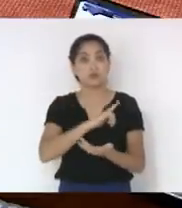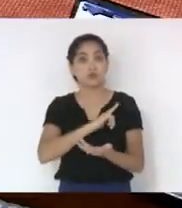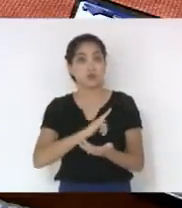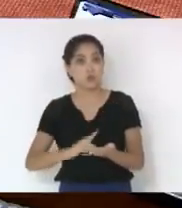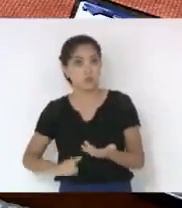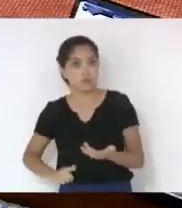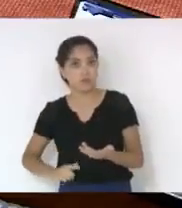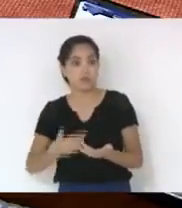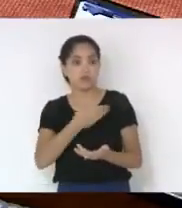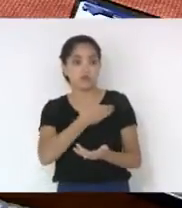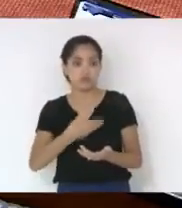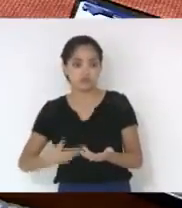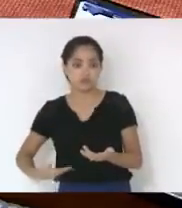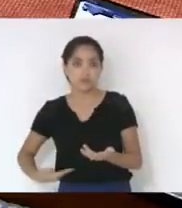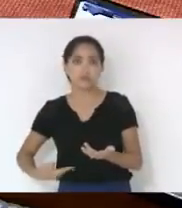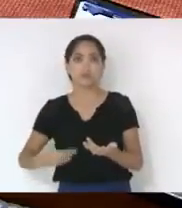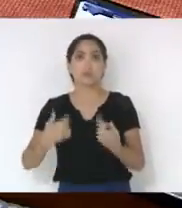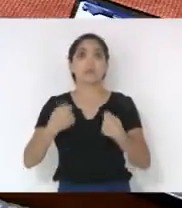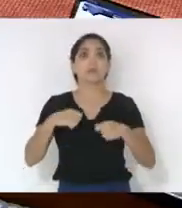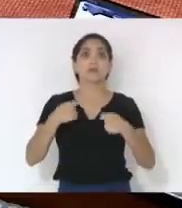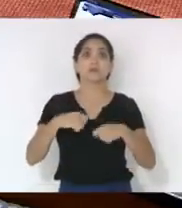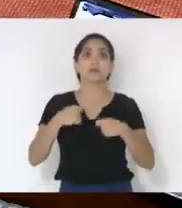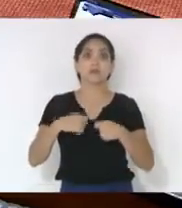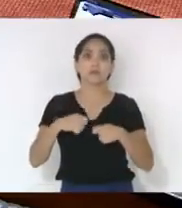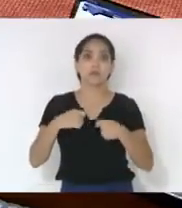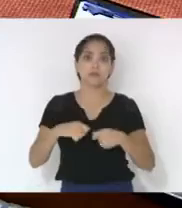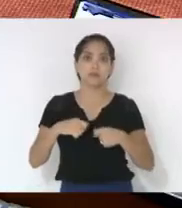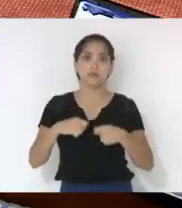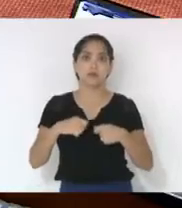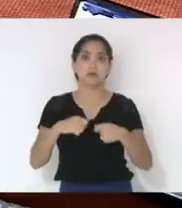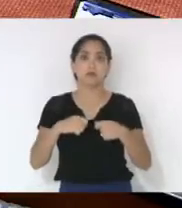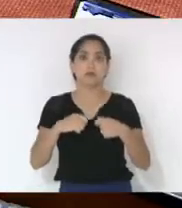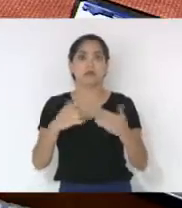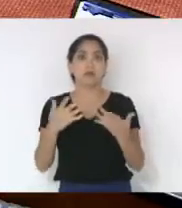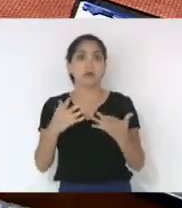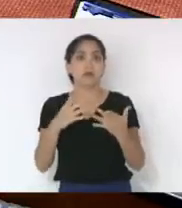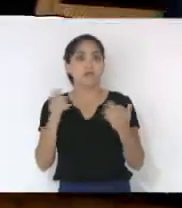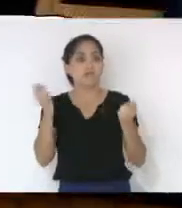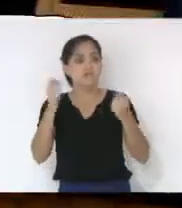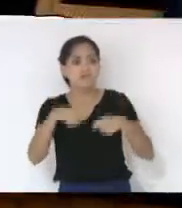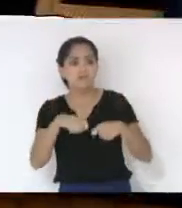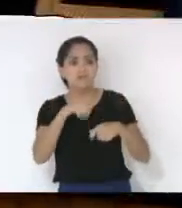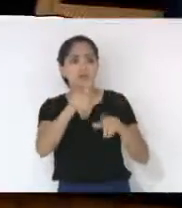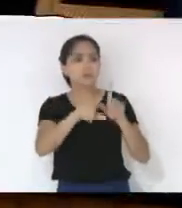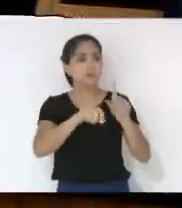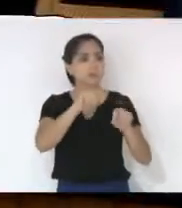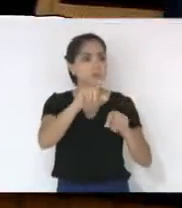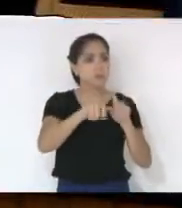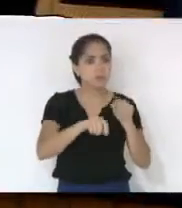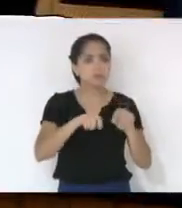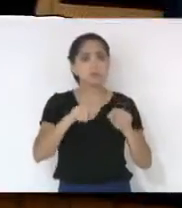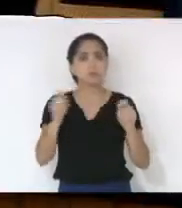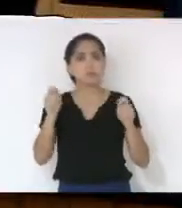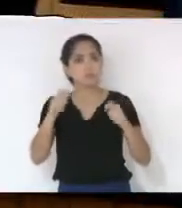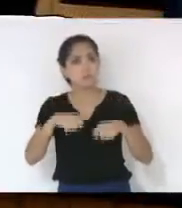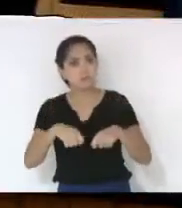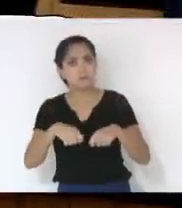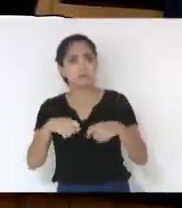governador, tem que ter a livre possibilidade de escolha entre os delegados,